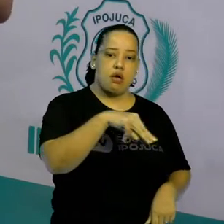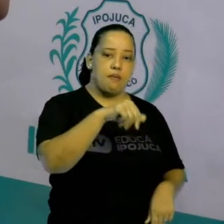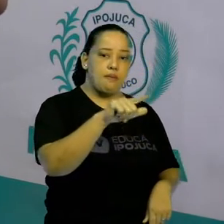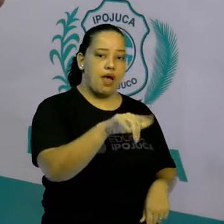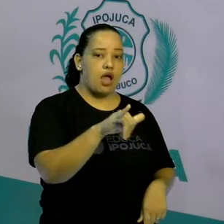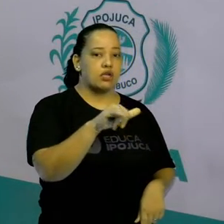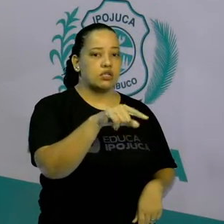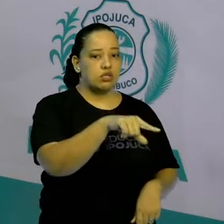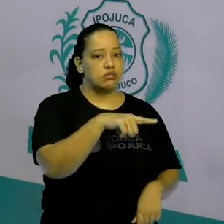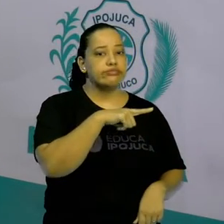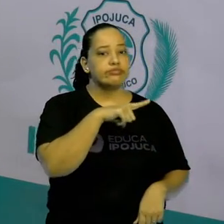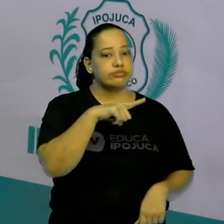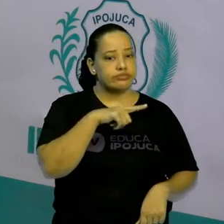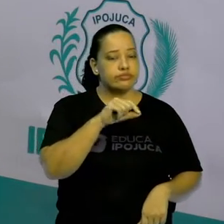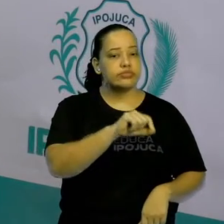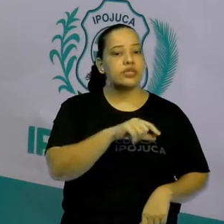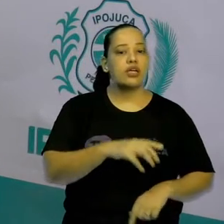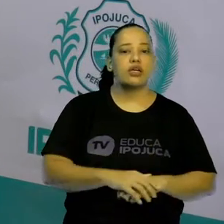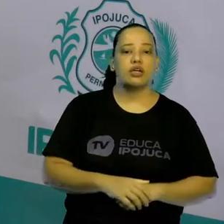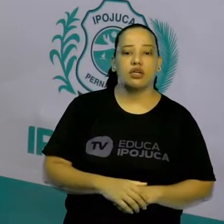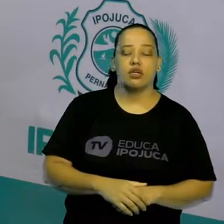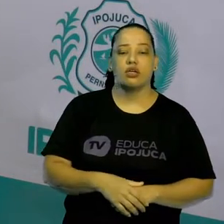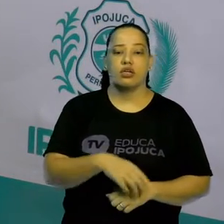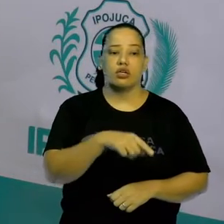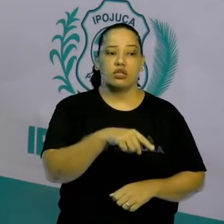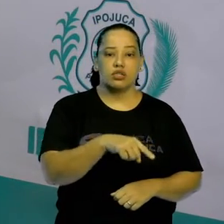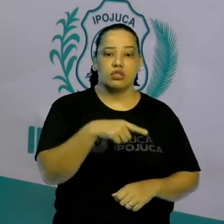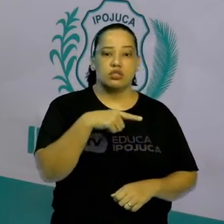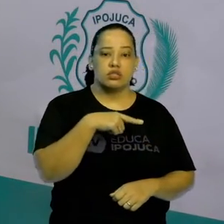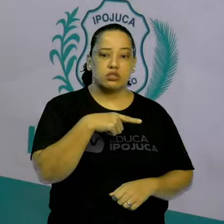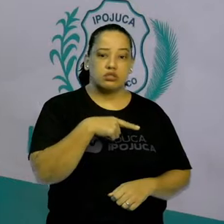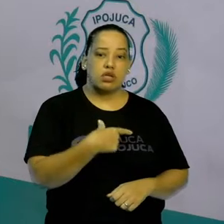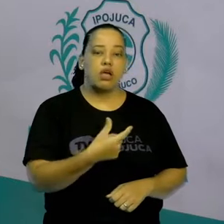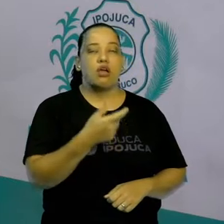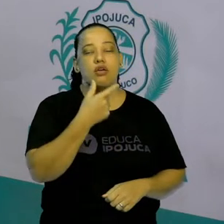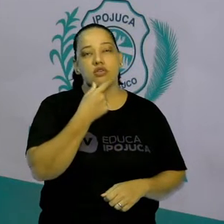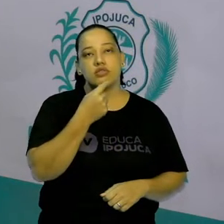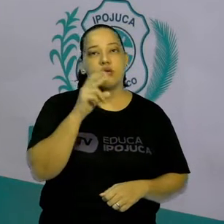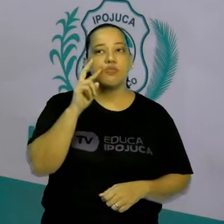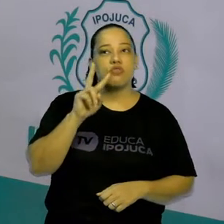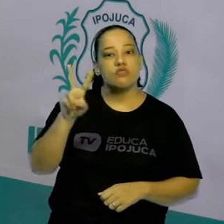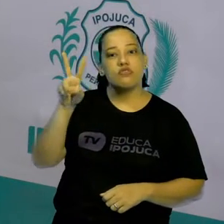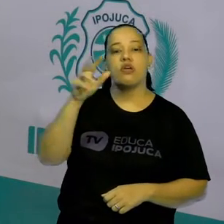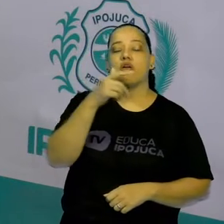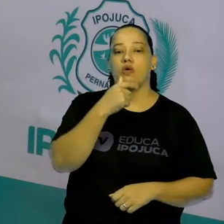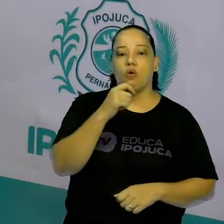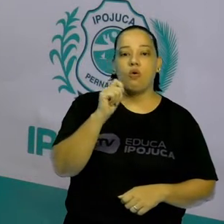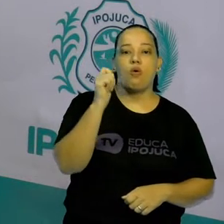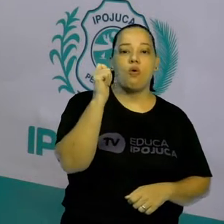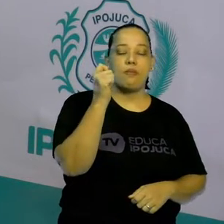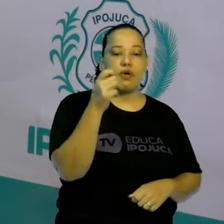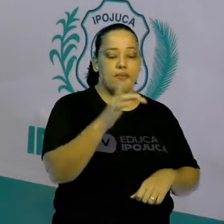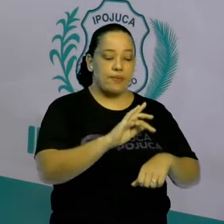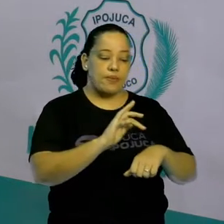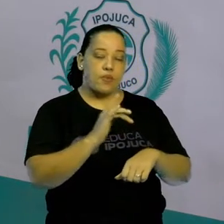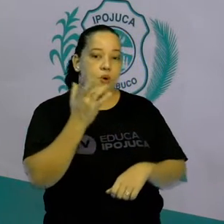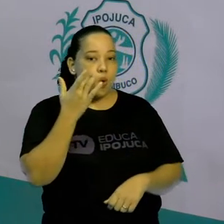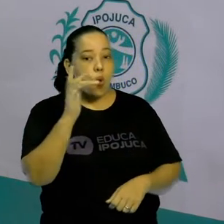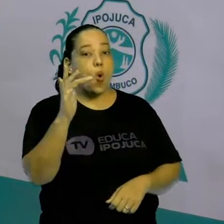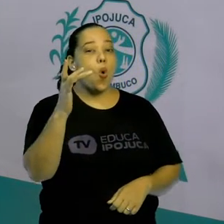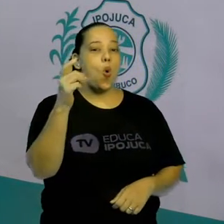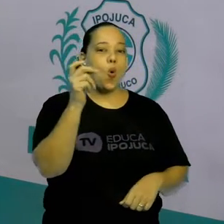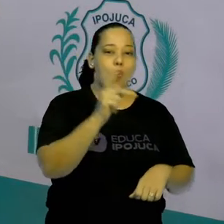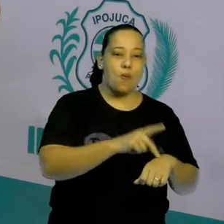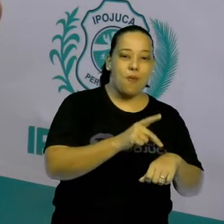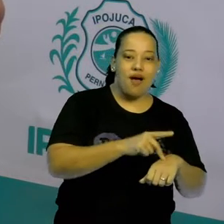representações do Imperador do Mali, como segurando uma pedra de ouro, mostrando a importância do ouro naquela região.